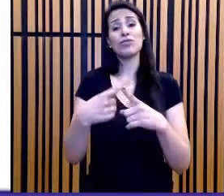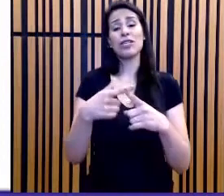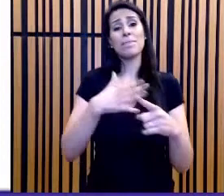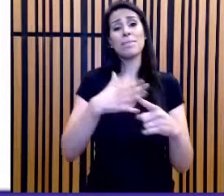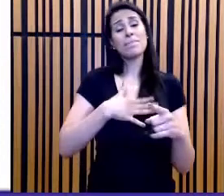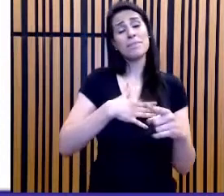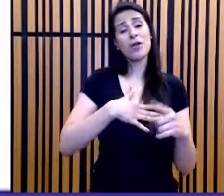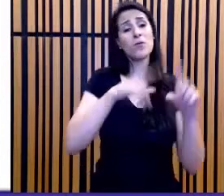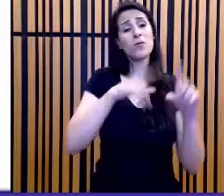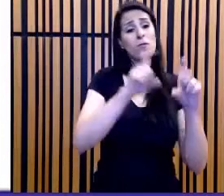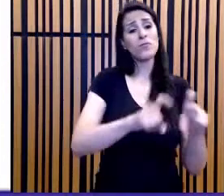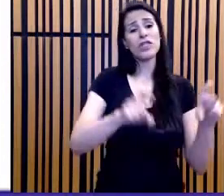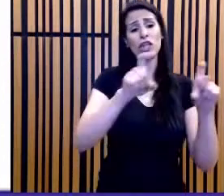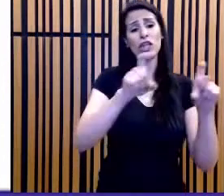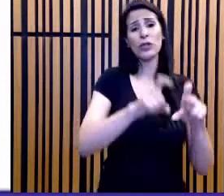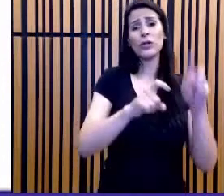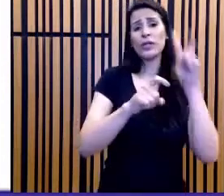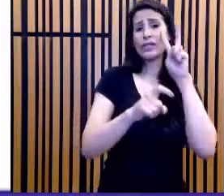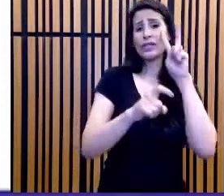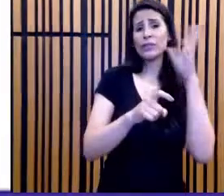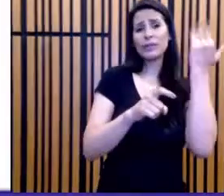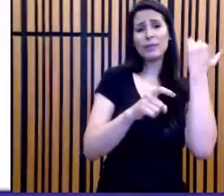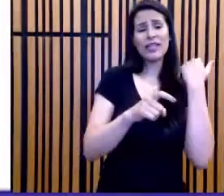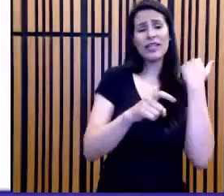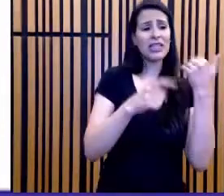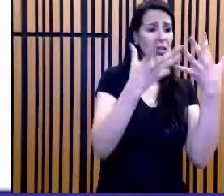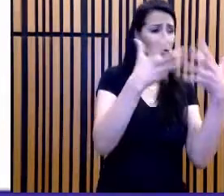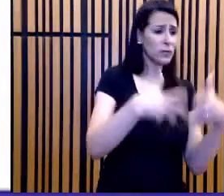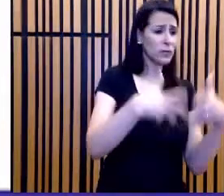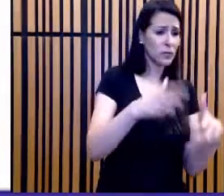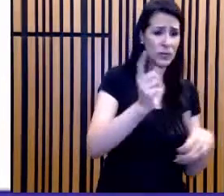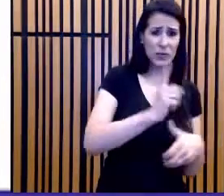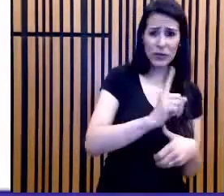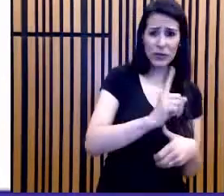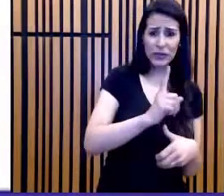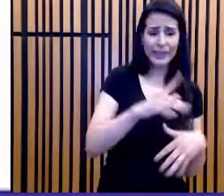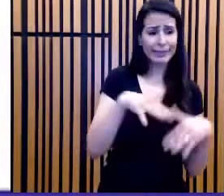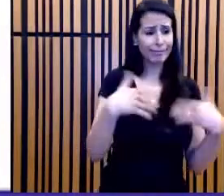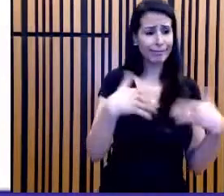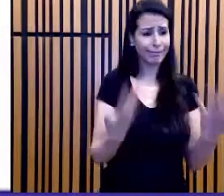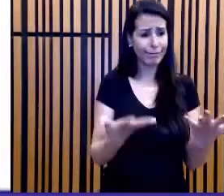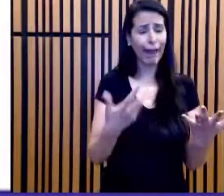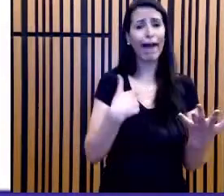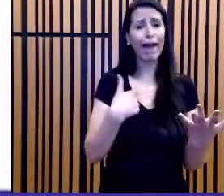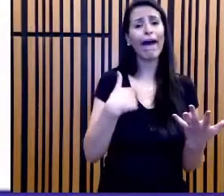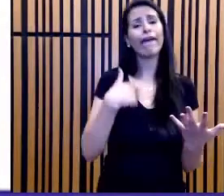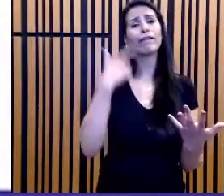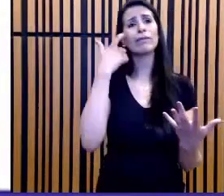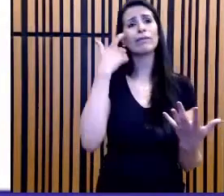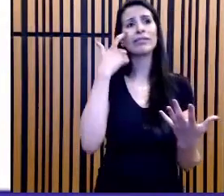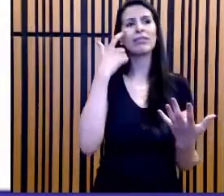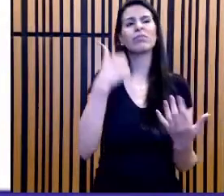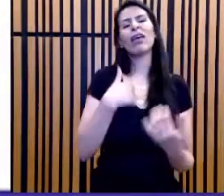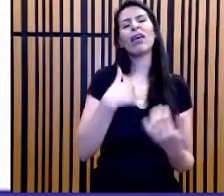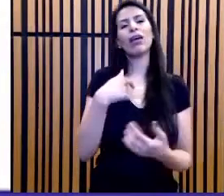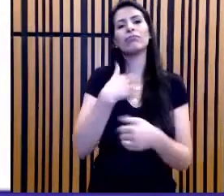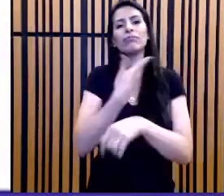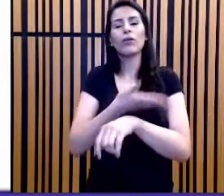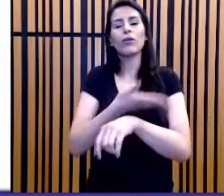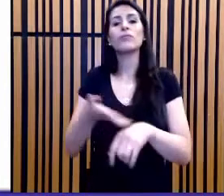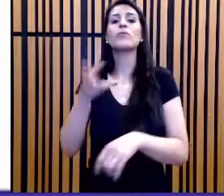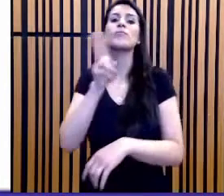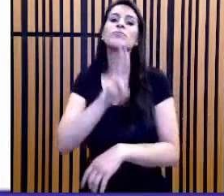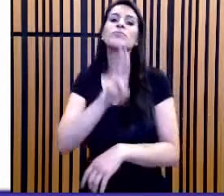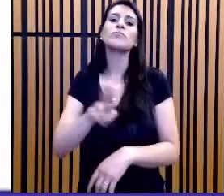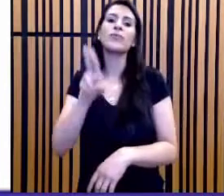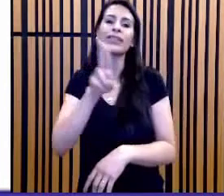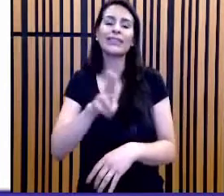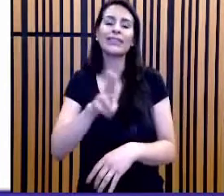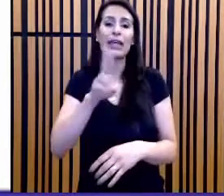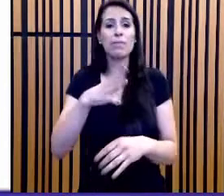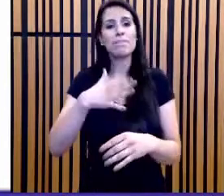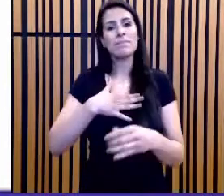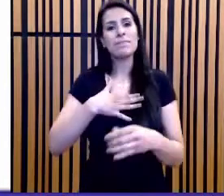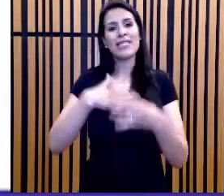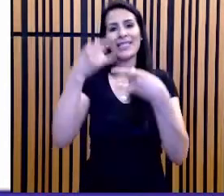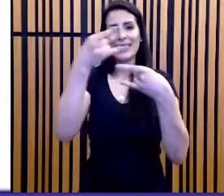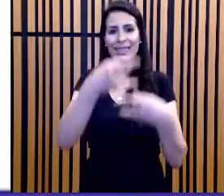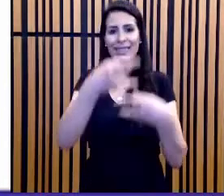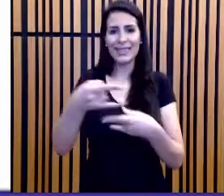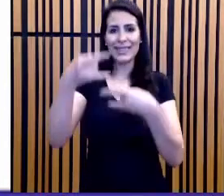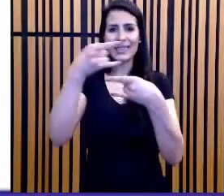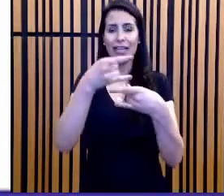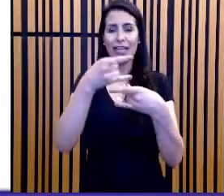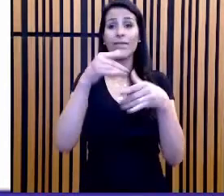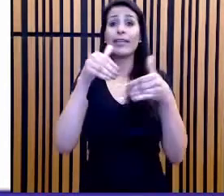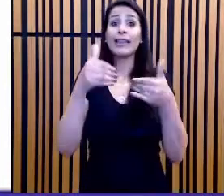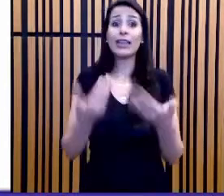na segunda-feira, mas eu não queria deixar vocês na mão e queria que vocês tivessem acesso aos recursos que eu costumo usar nas minhas lives. Daí vem letra